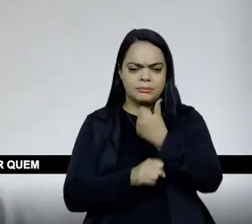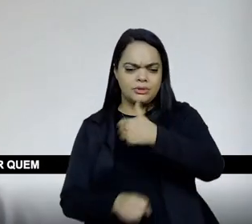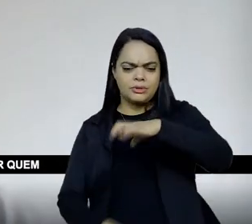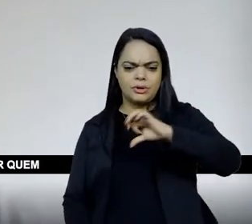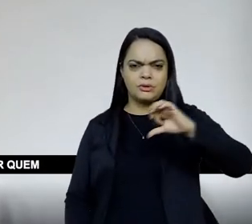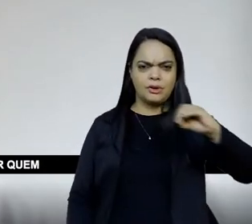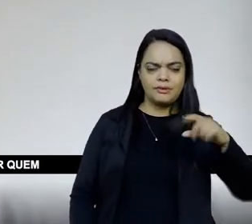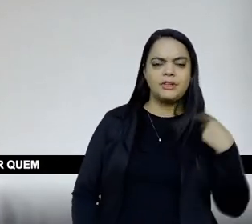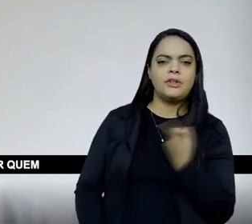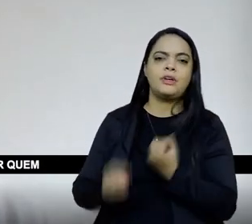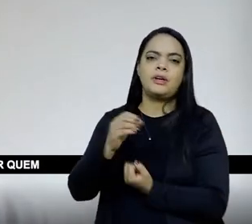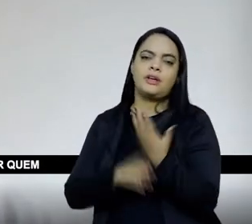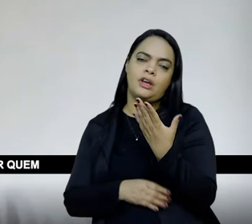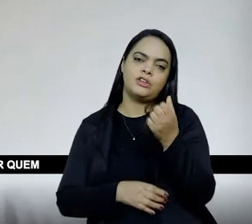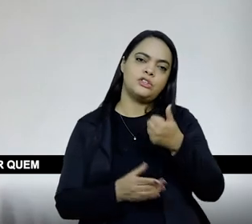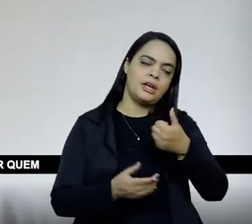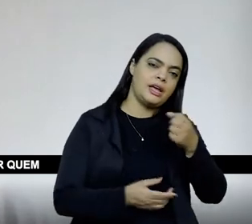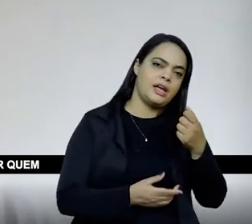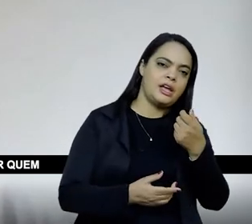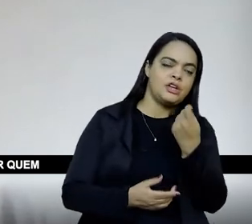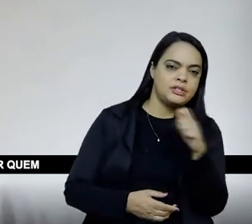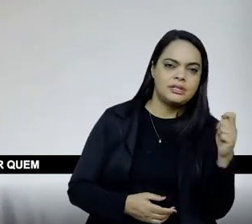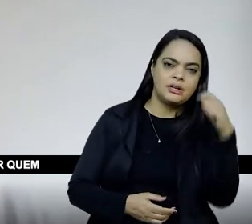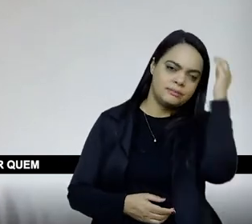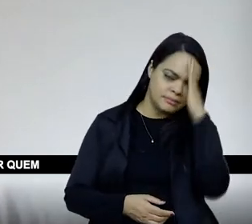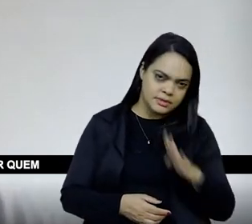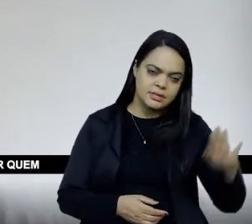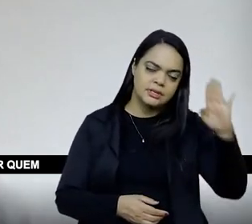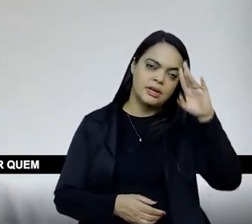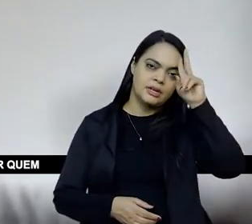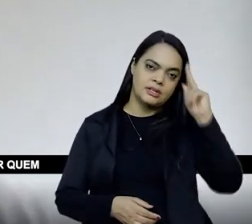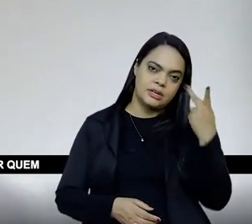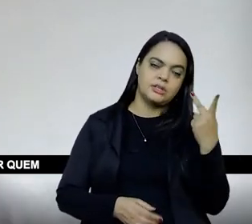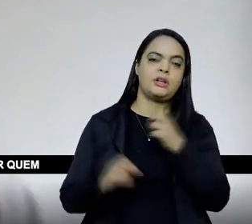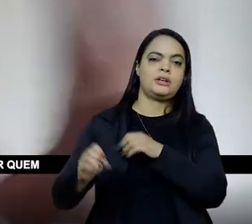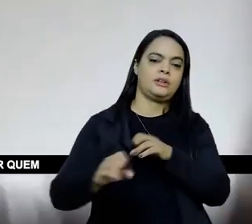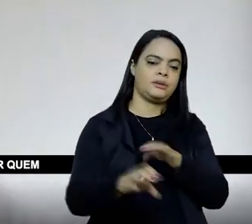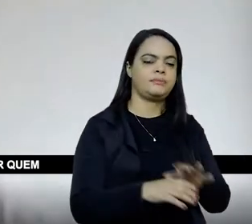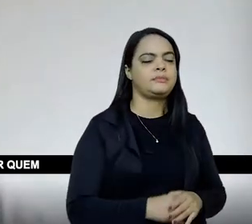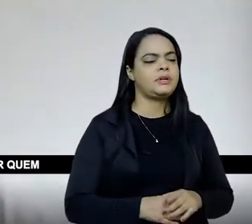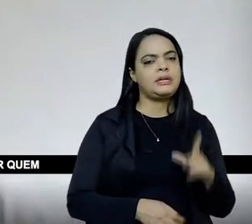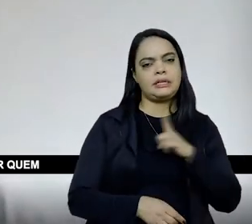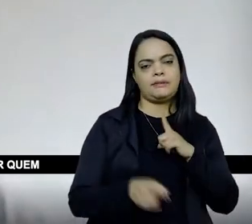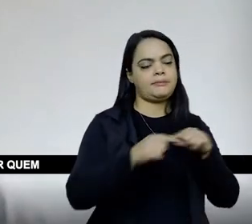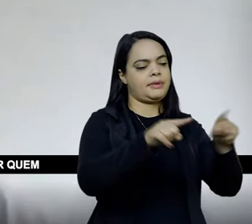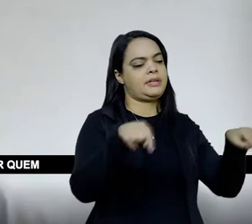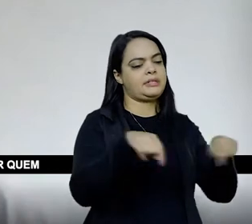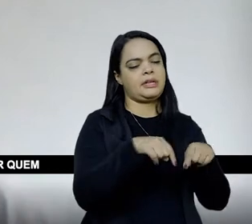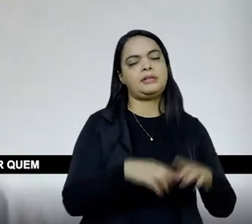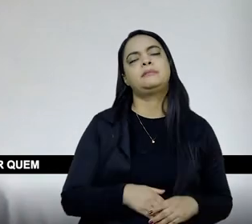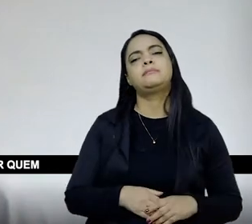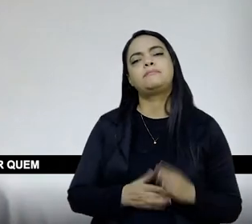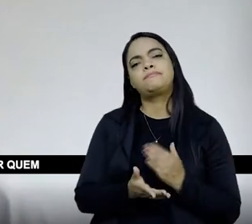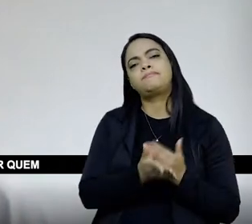Sociedade Brasileira de História e da Educação, e a gente estava em uma sala, e